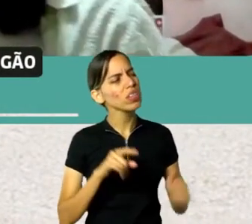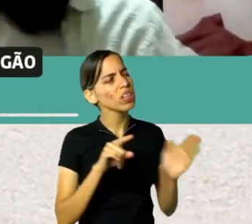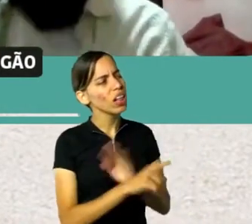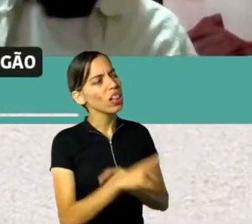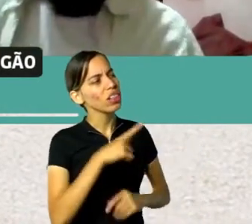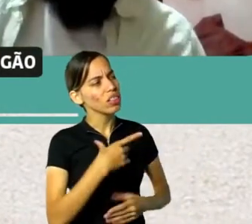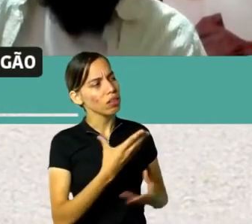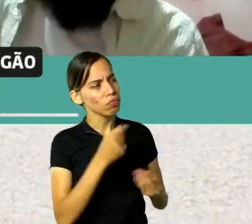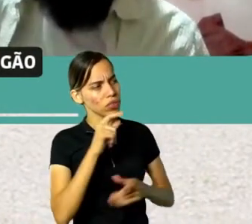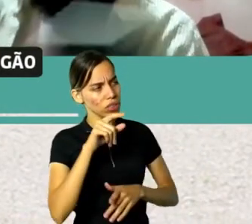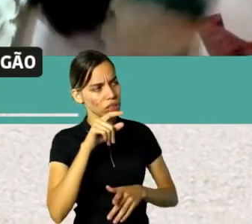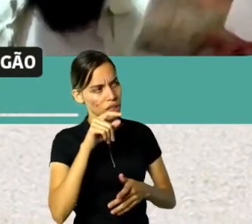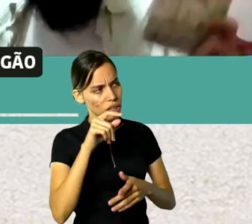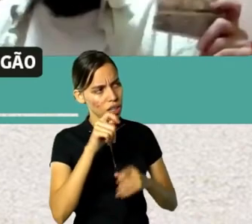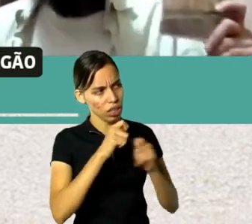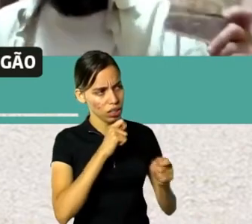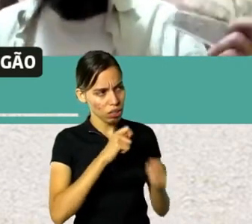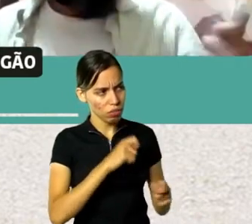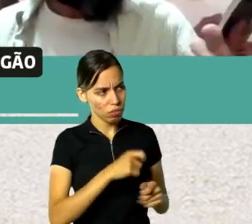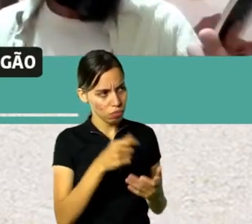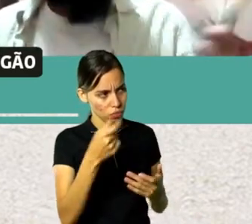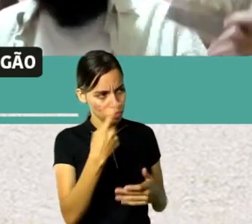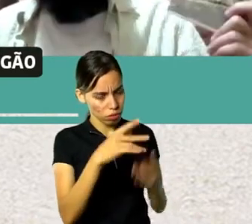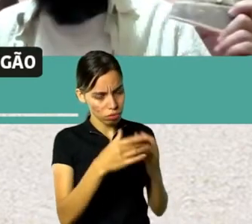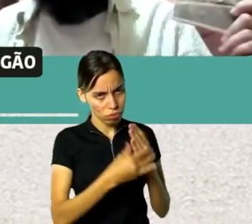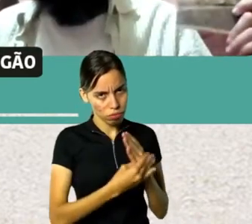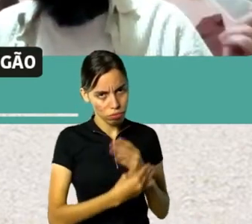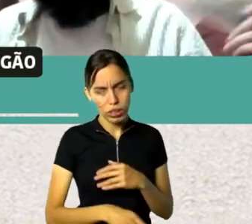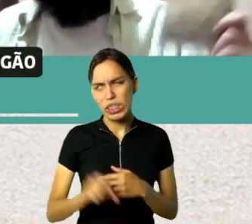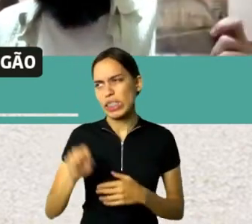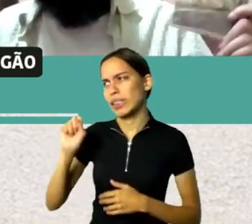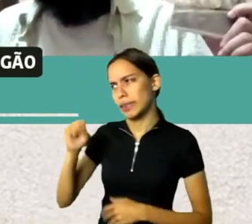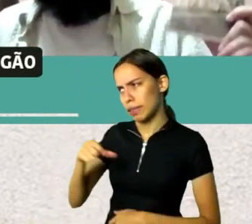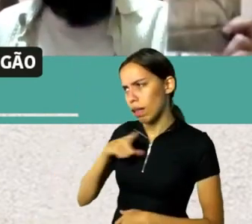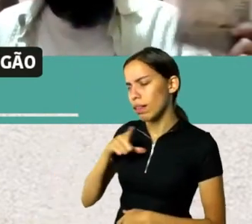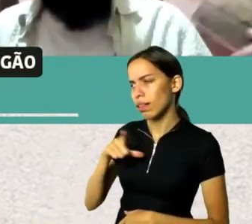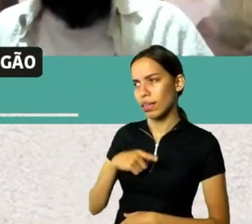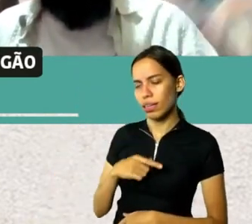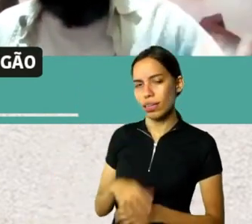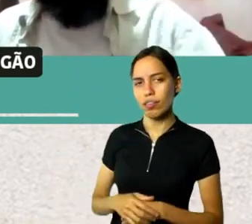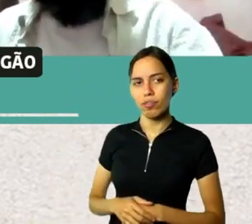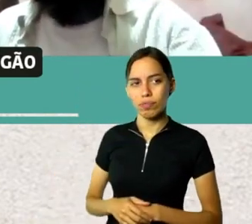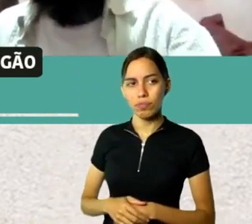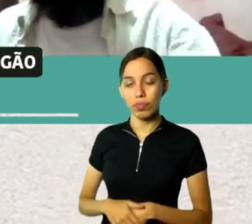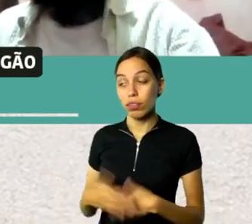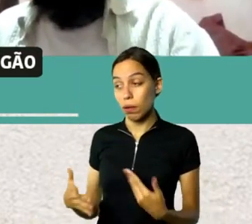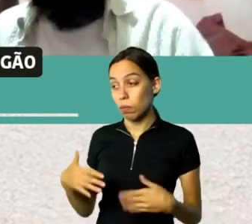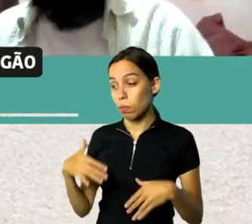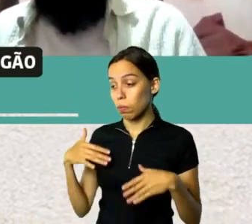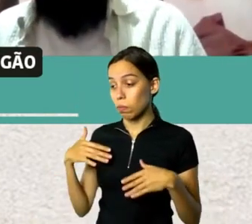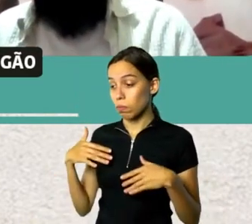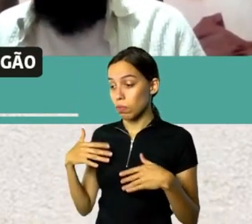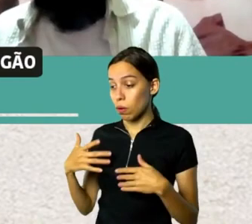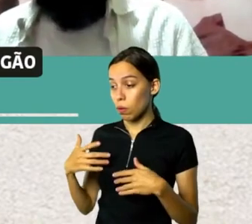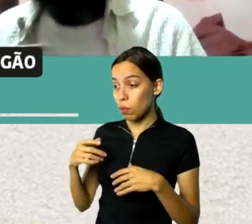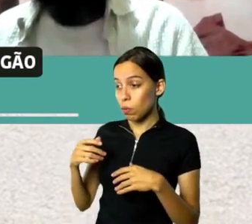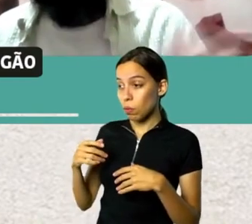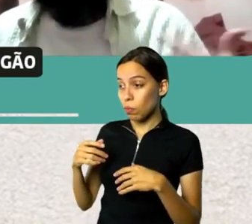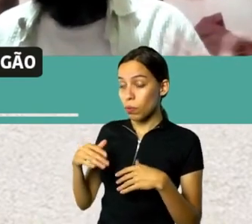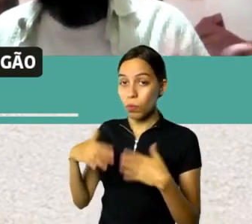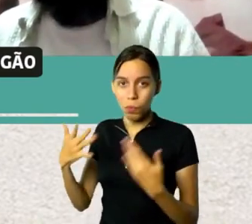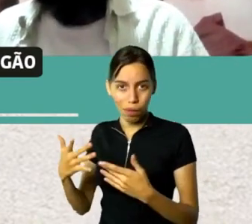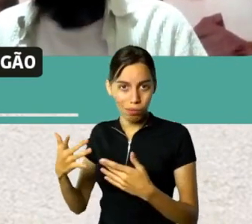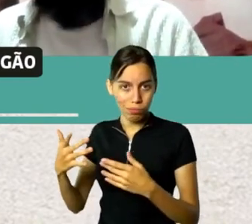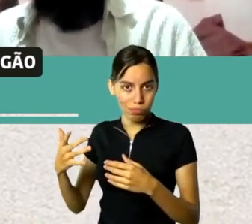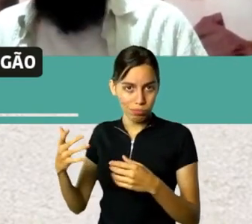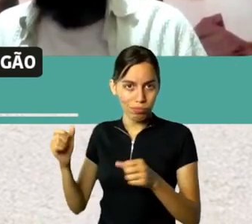seu processo? Fiz também. Inclusive, quando o livro ficou pronto, eu fui ver que eu tinha um acervo enorme de fotos